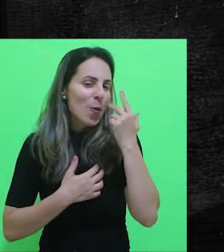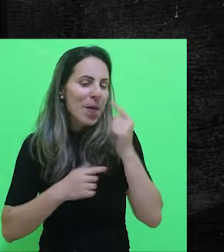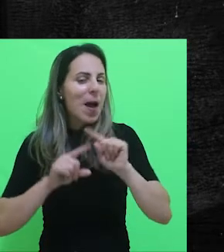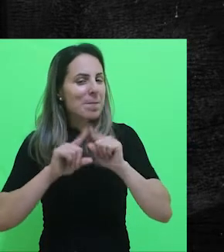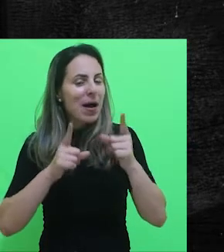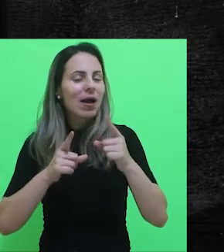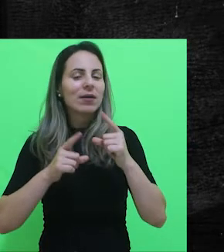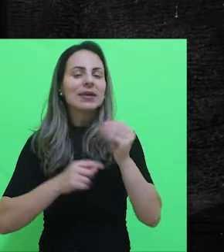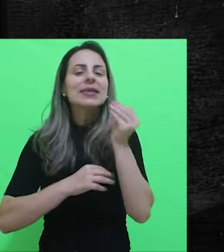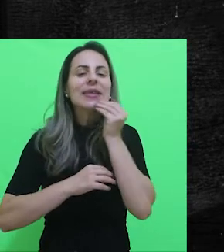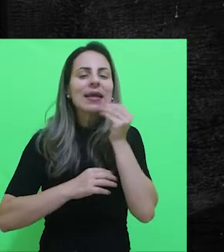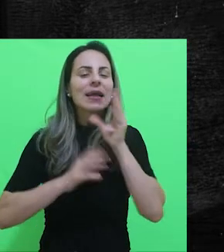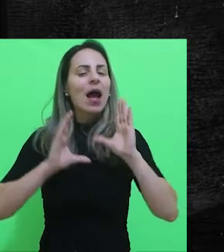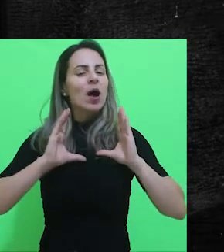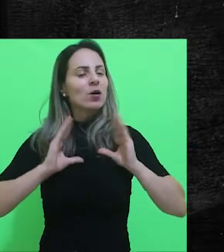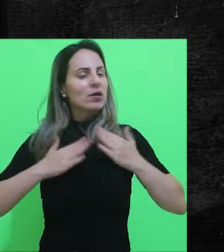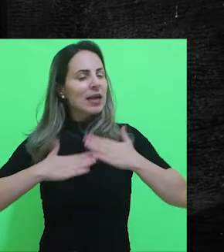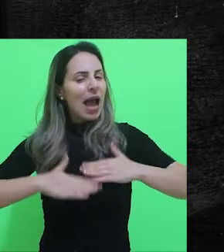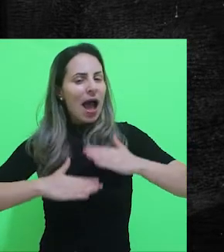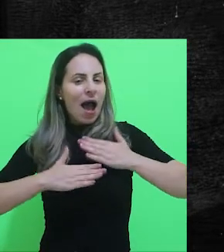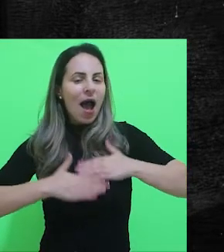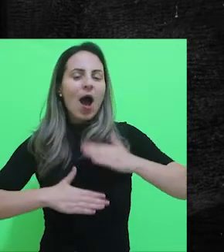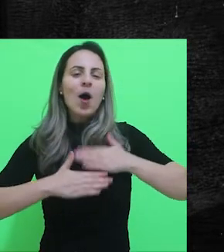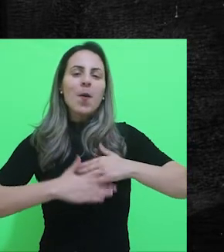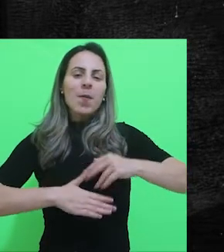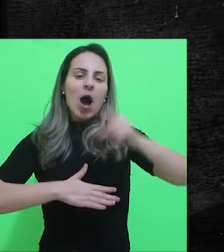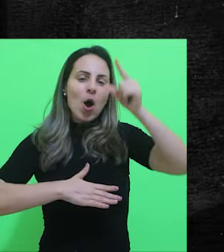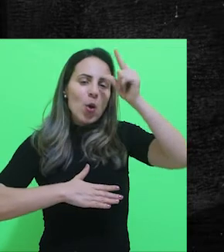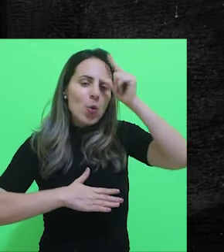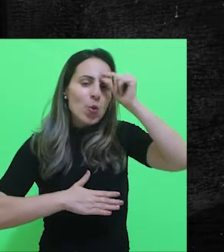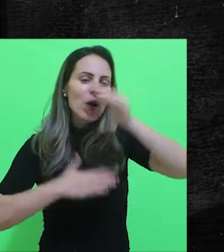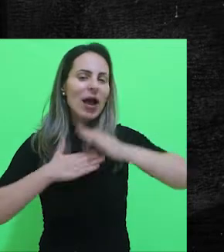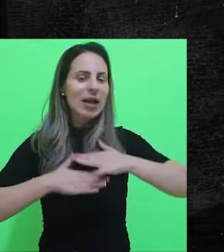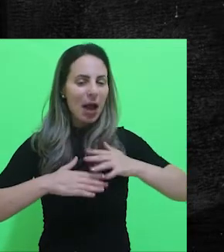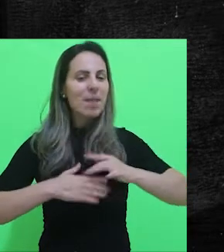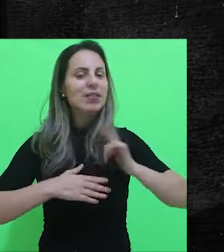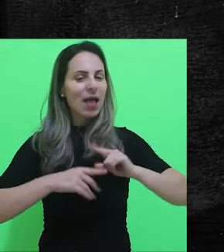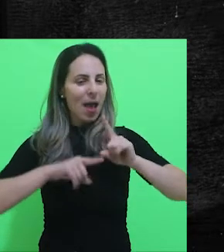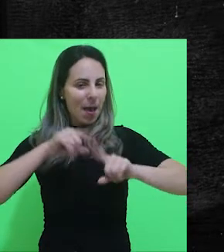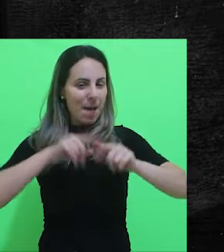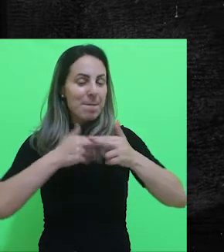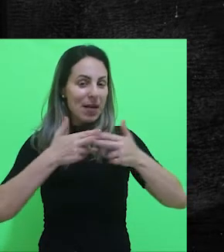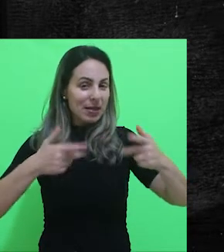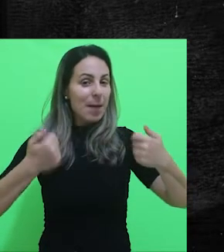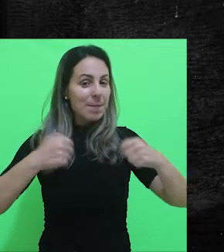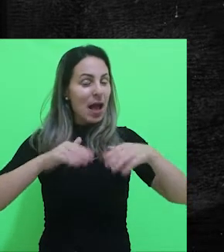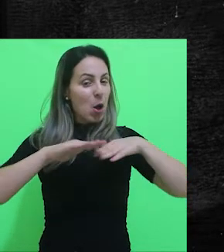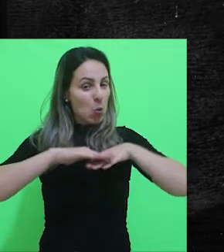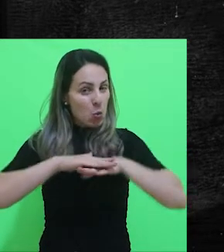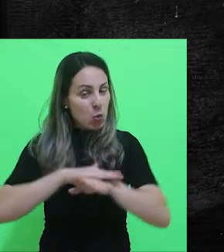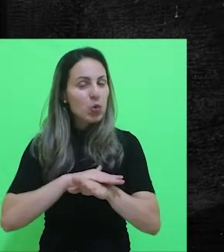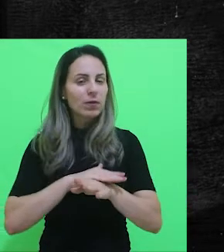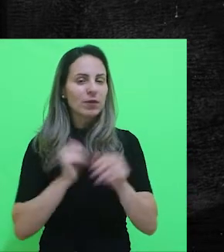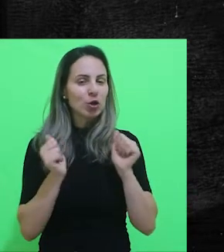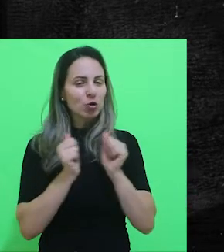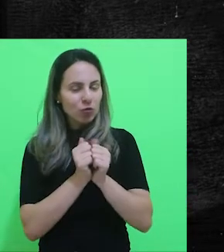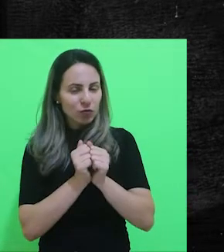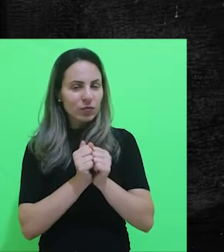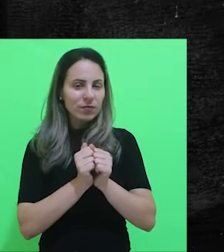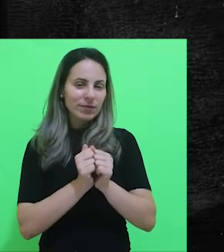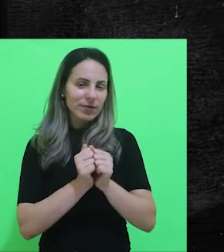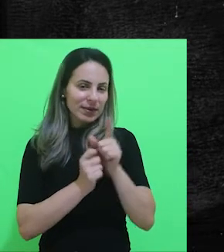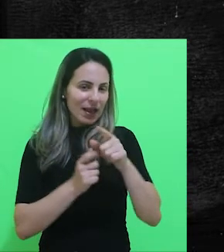tentem relaxar, tentem lembrar dessas dicas todas, levem os materiais necessários e procurem ficar bem.